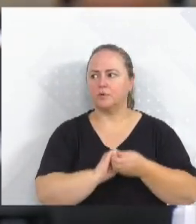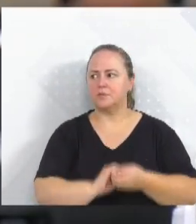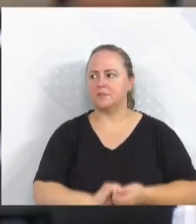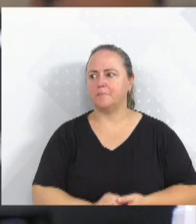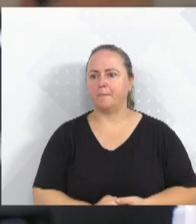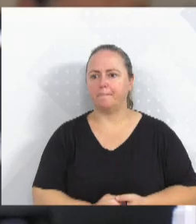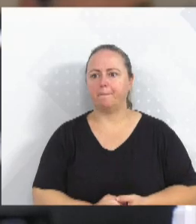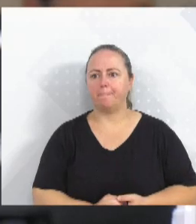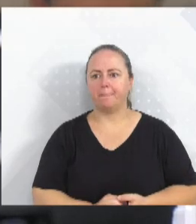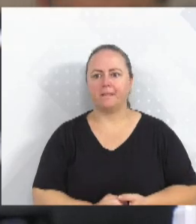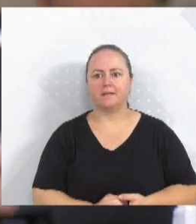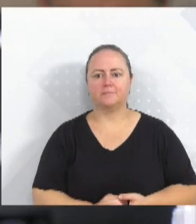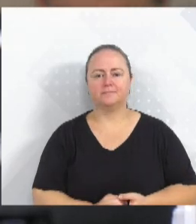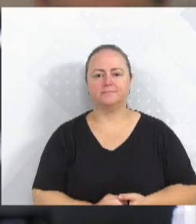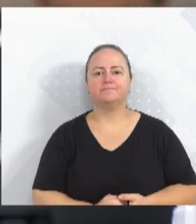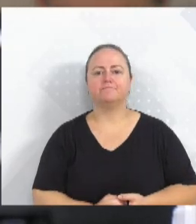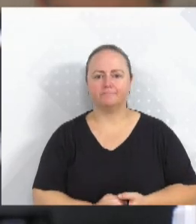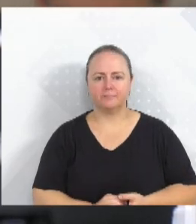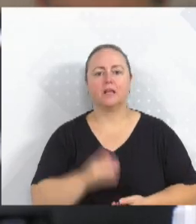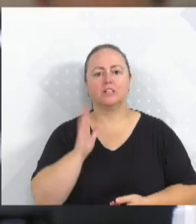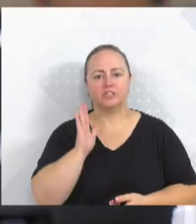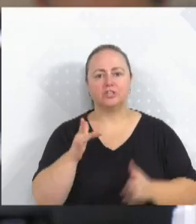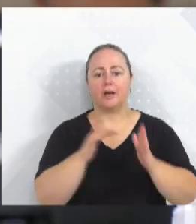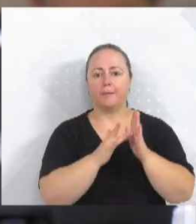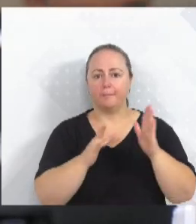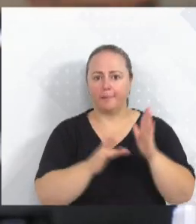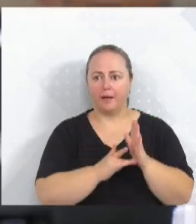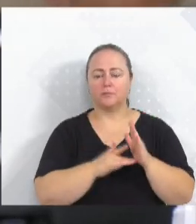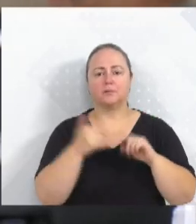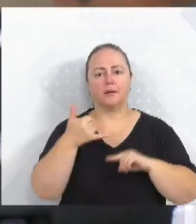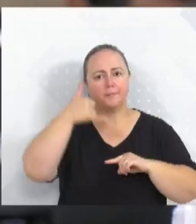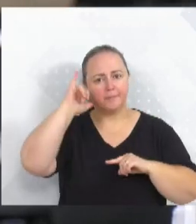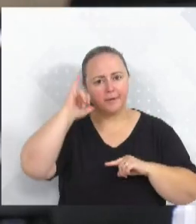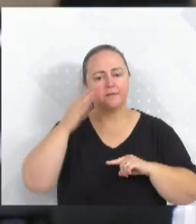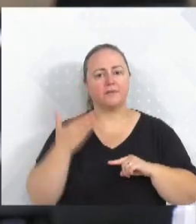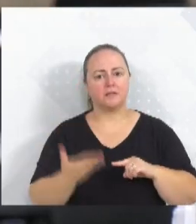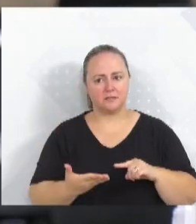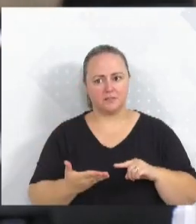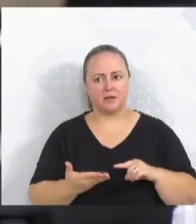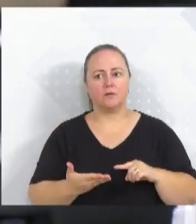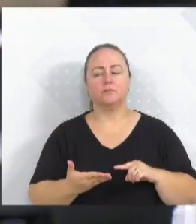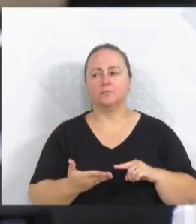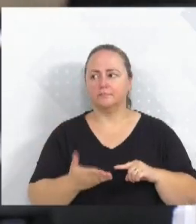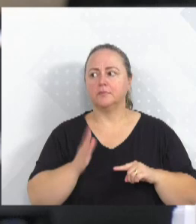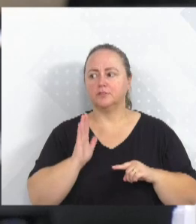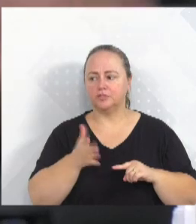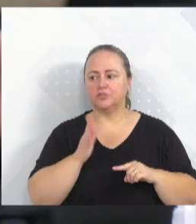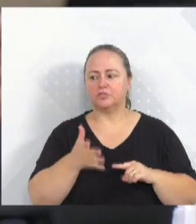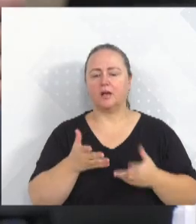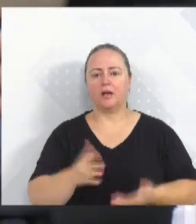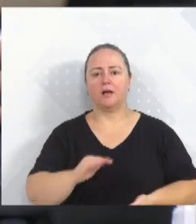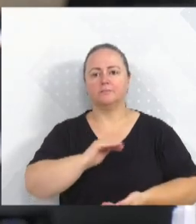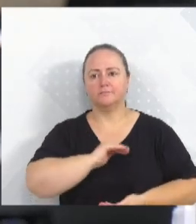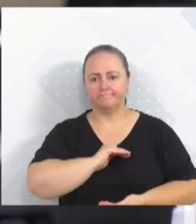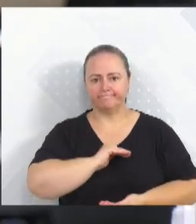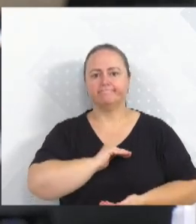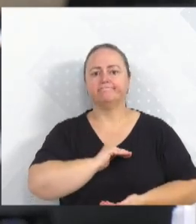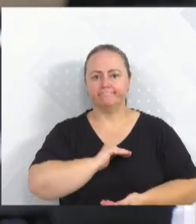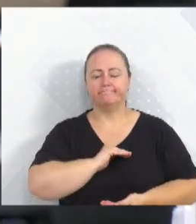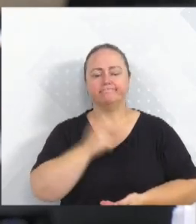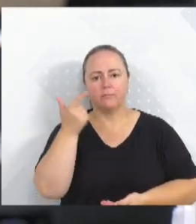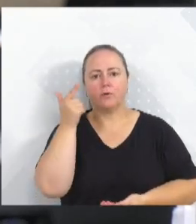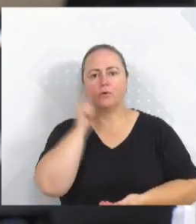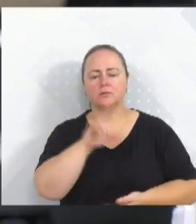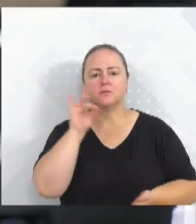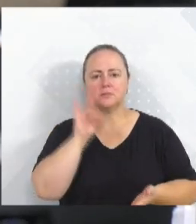é de hoje que tem tratado essa pauta, a prevenção, as questões relacionadas à defesa civil. Tive oportunidade de participar dessa comissão, hoje